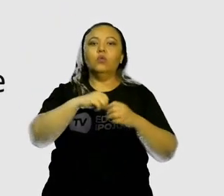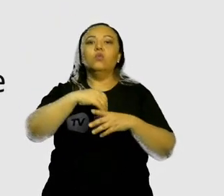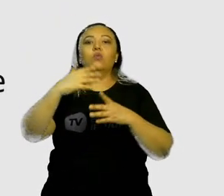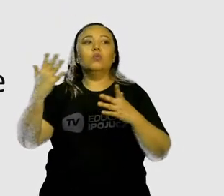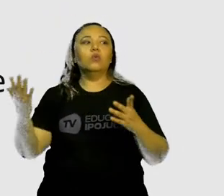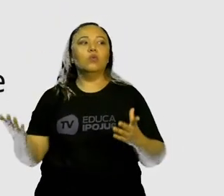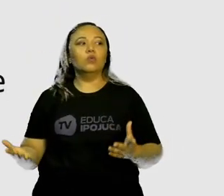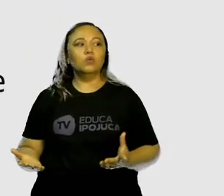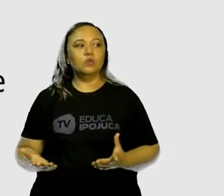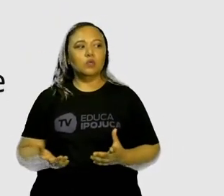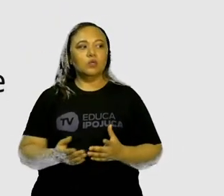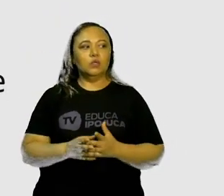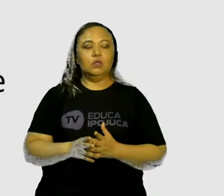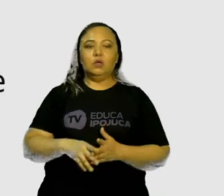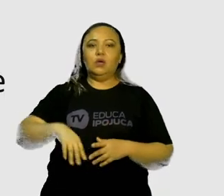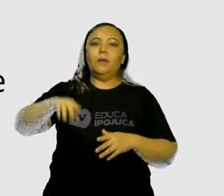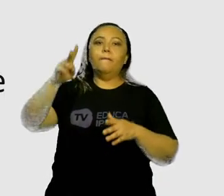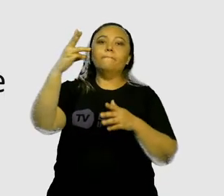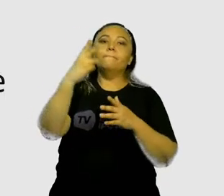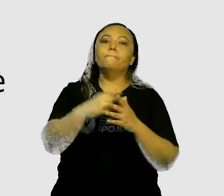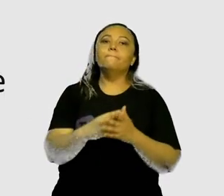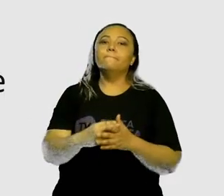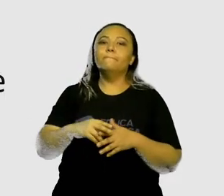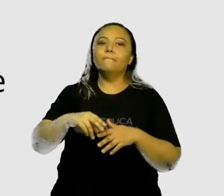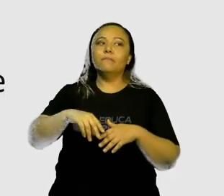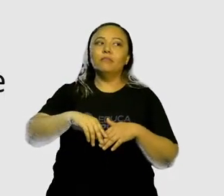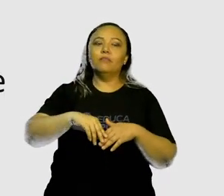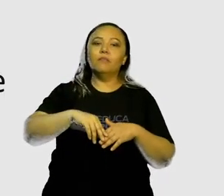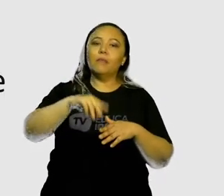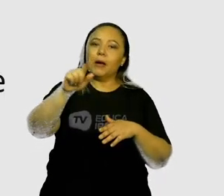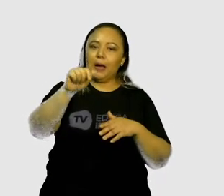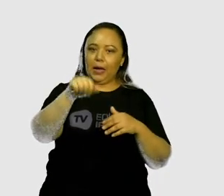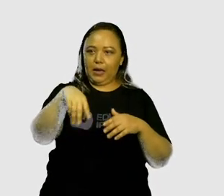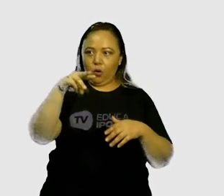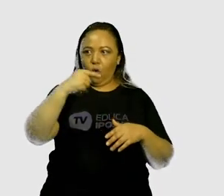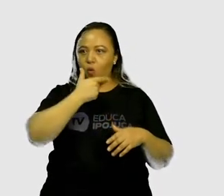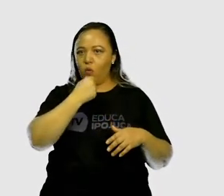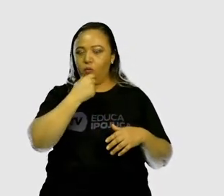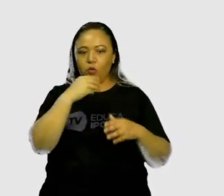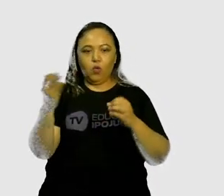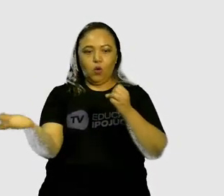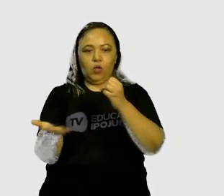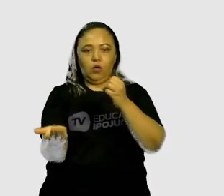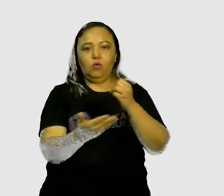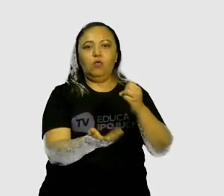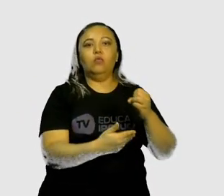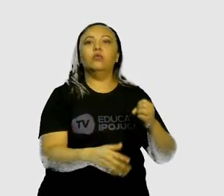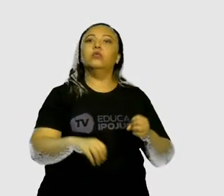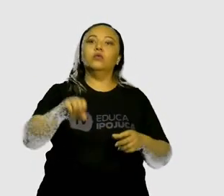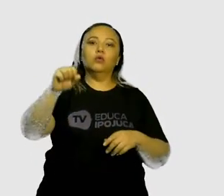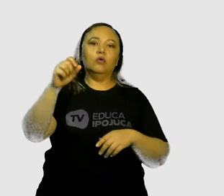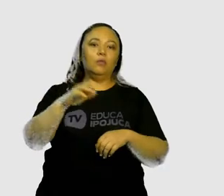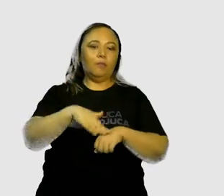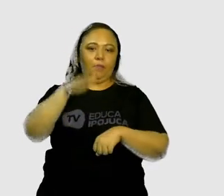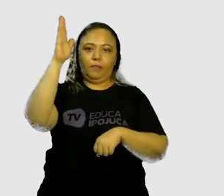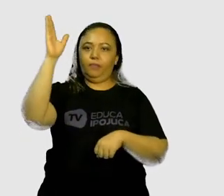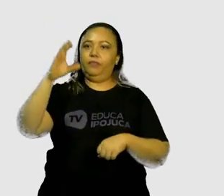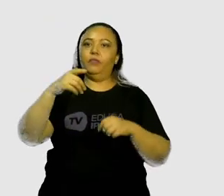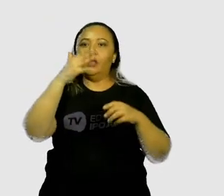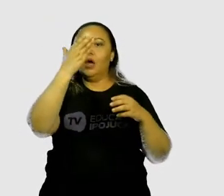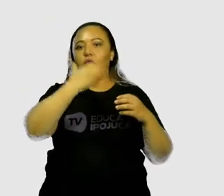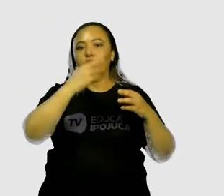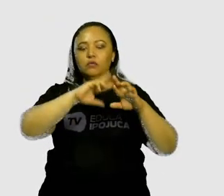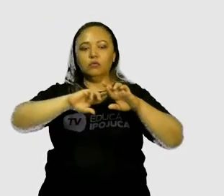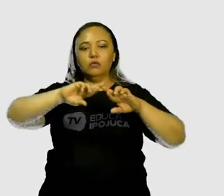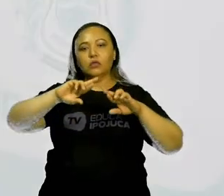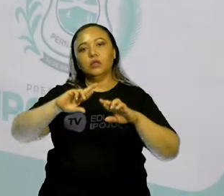Márcio colheu mais quilogramas de frutas no verão ou fora dele? Então, temos aqui o quadro